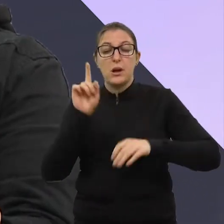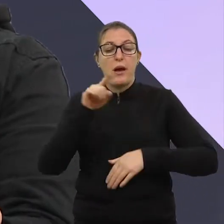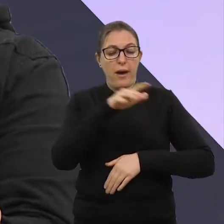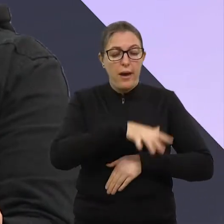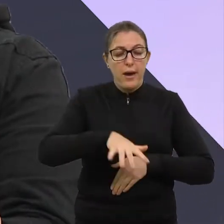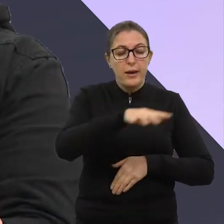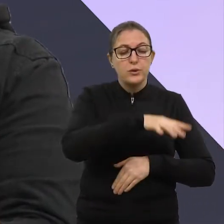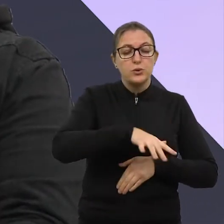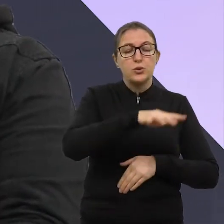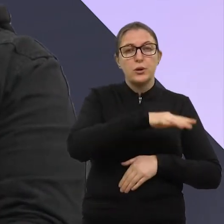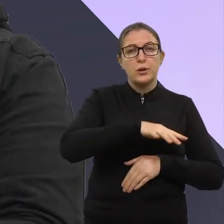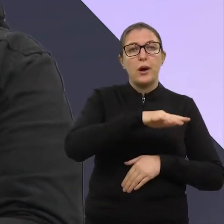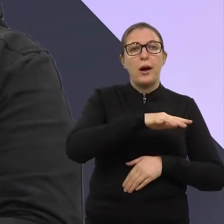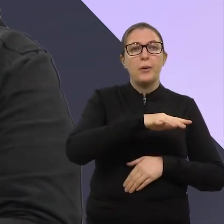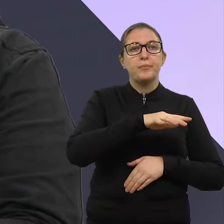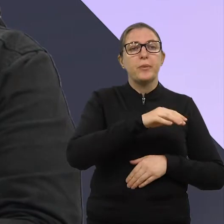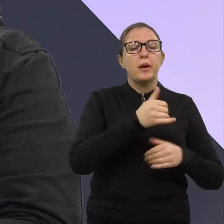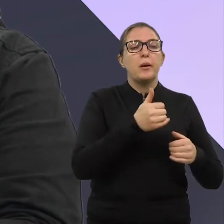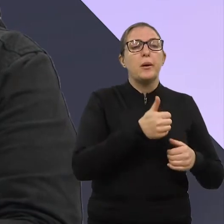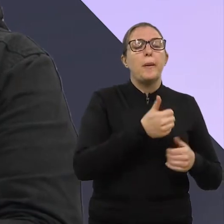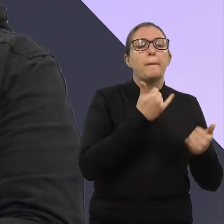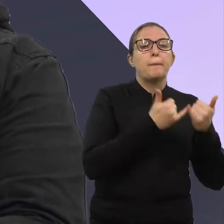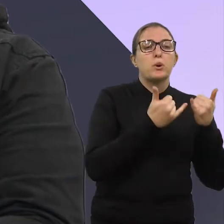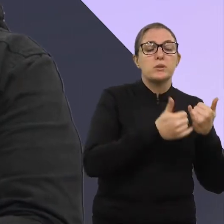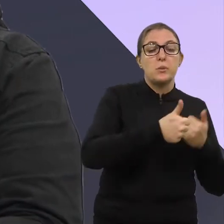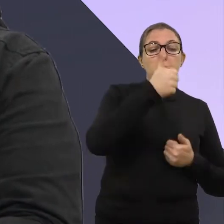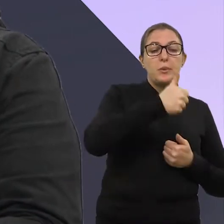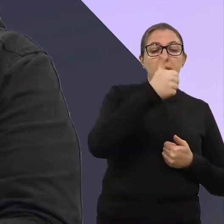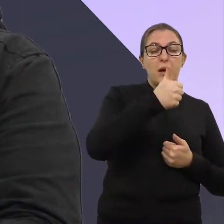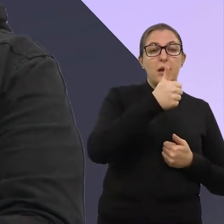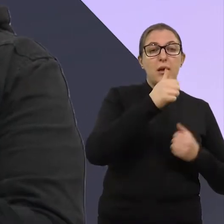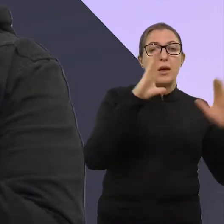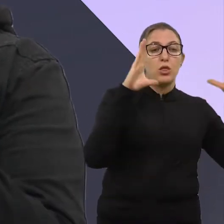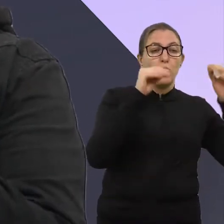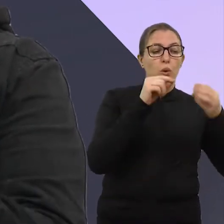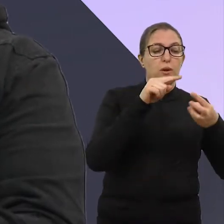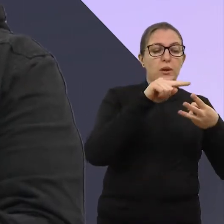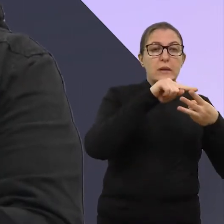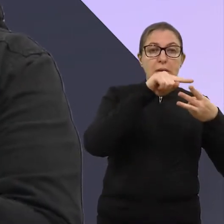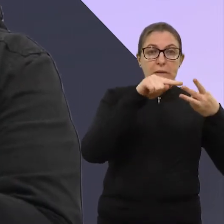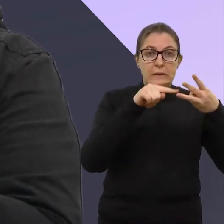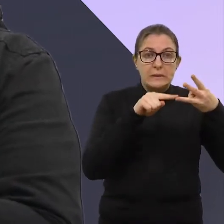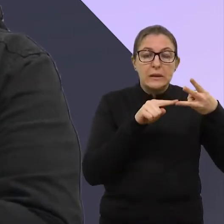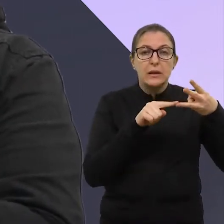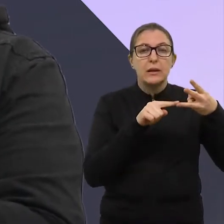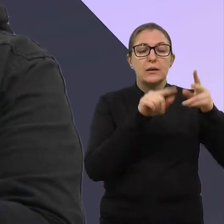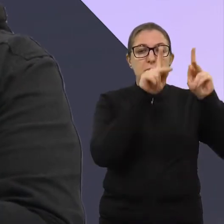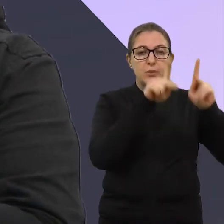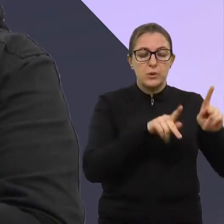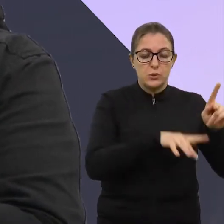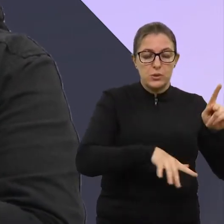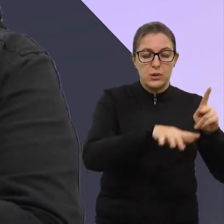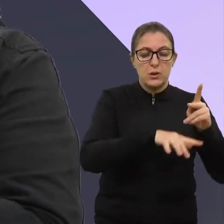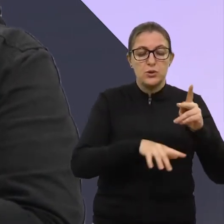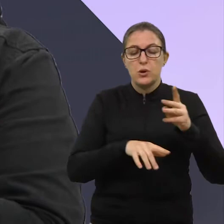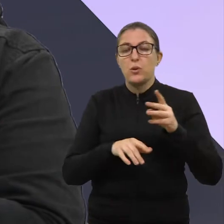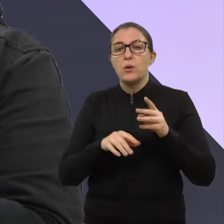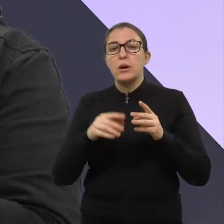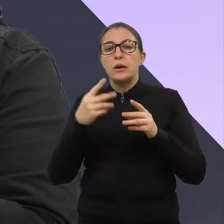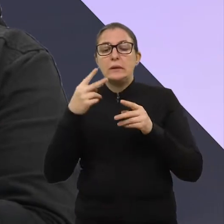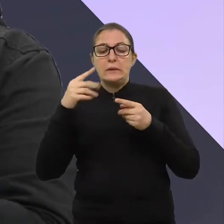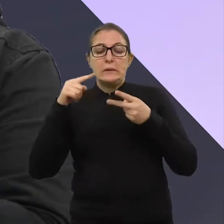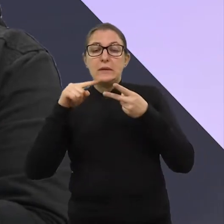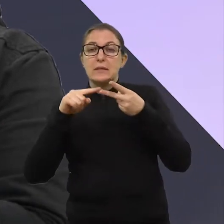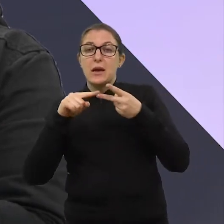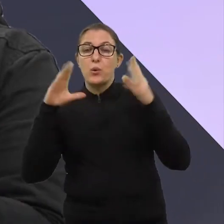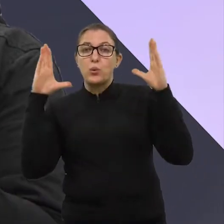numa noite da região, três nacional, que é tudo que está fora da região, uma terceira noite com esses concorrentes, com um grande espetáculo para a